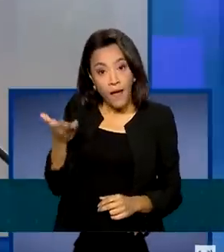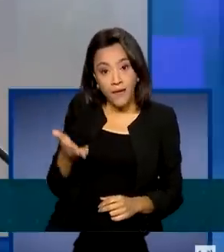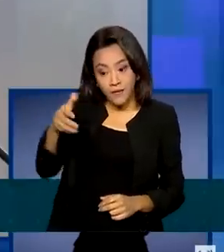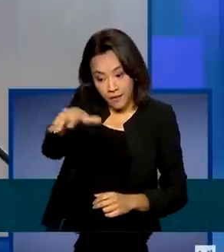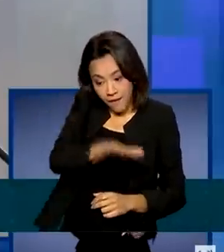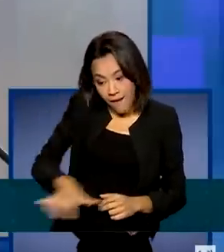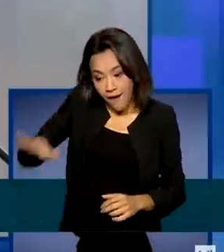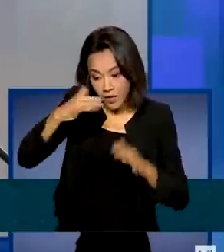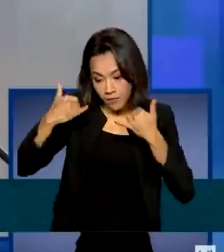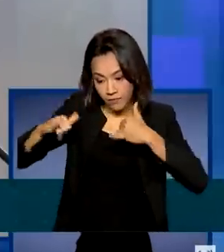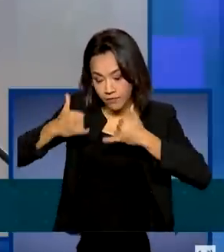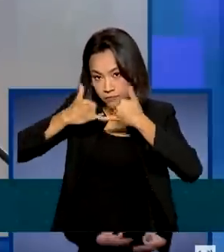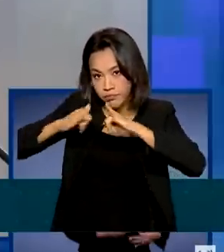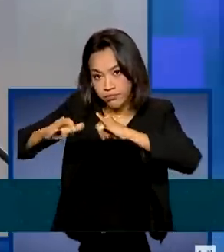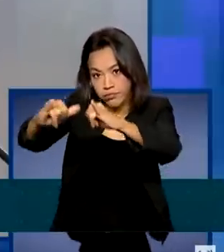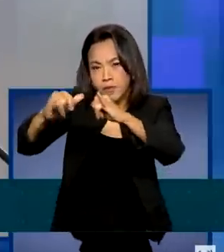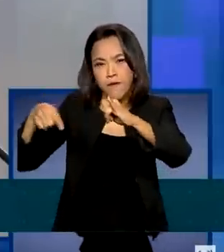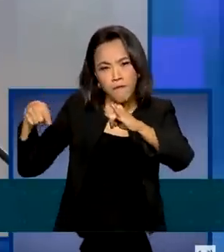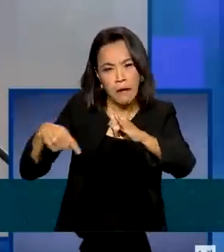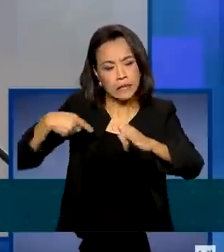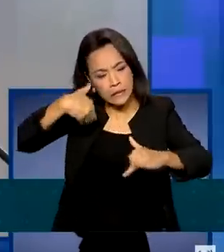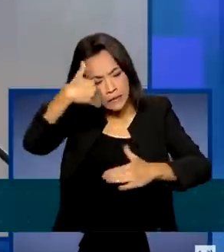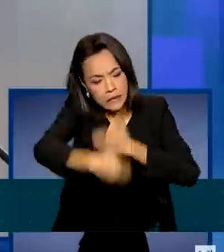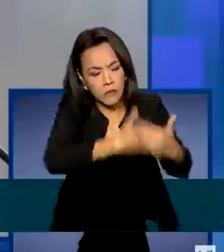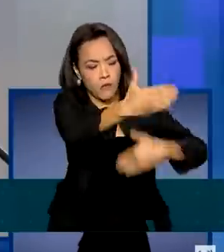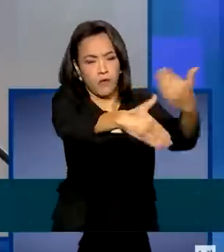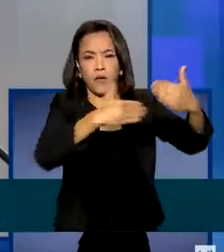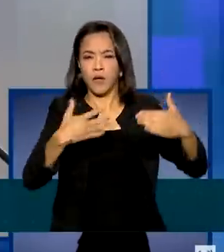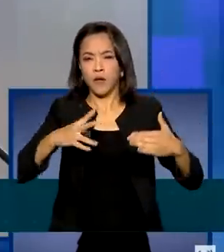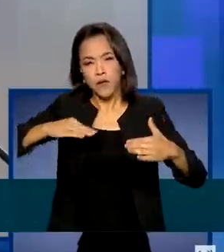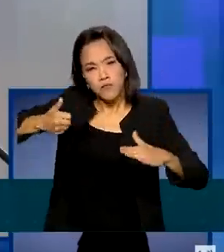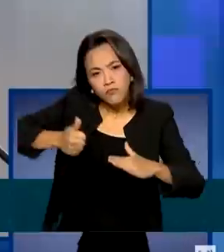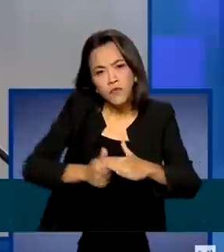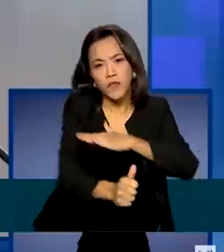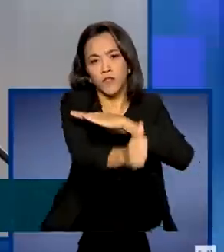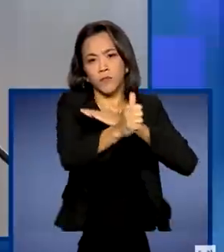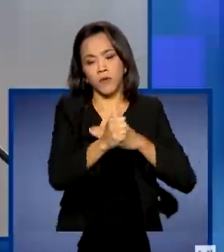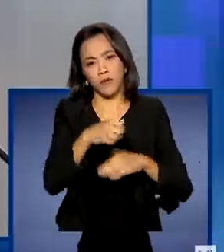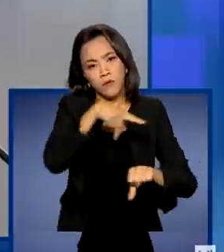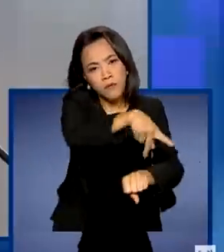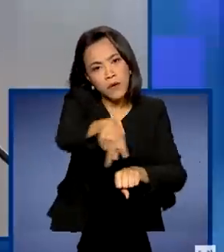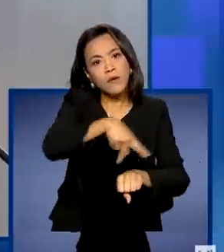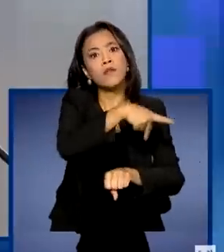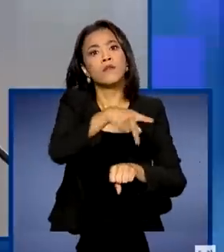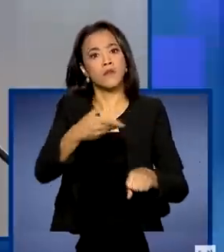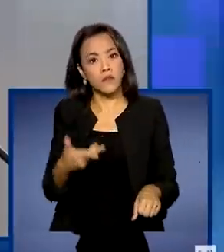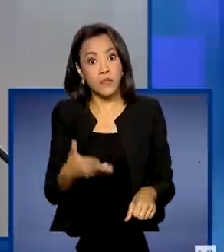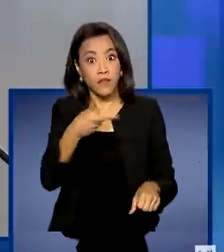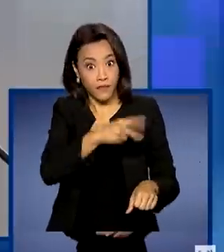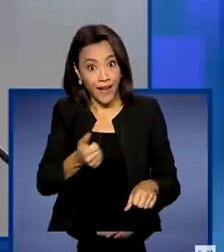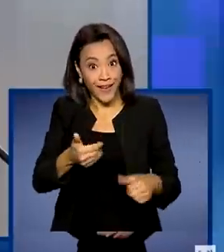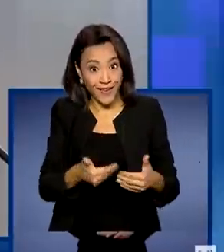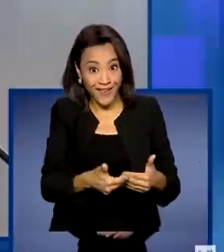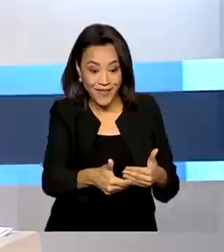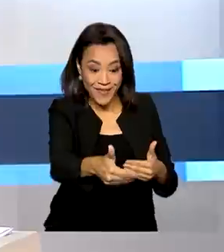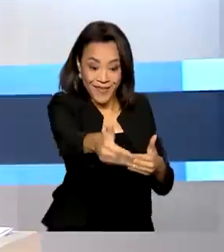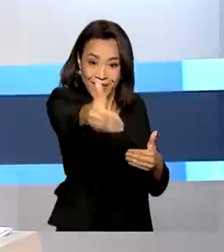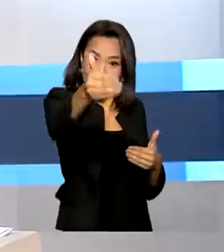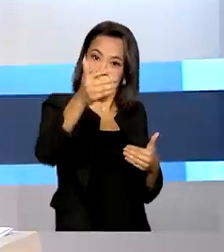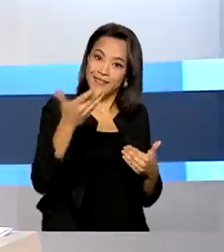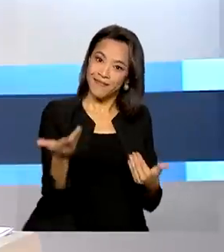para o desenvolvimento e investimento que o nosso país irá receber nos próximos anos.